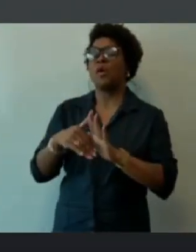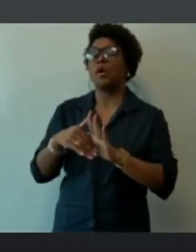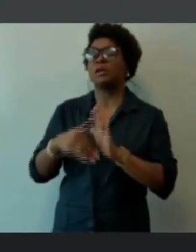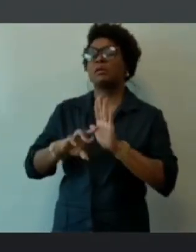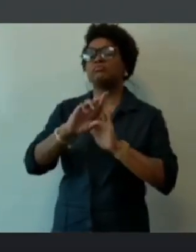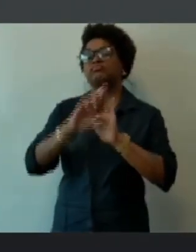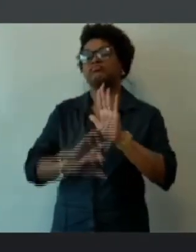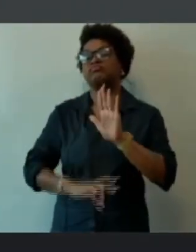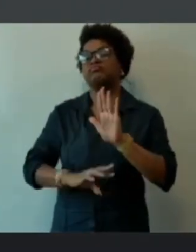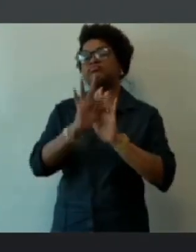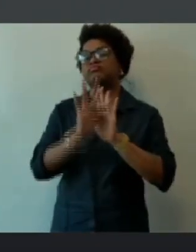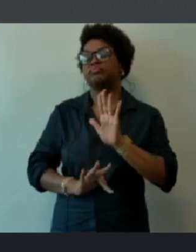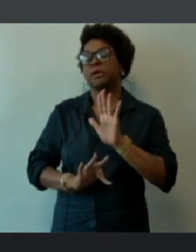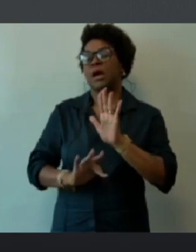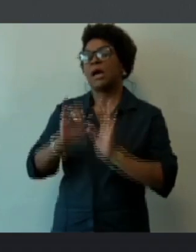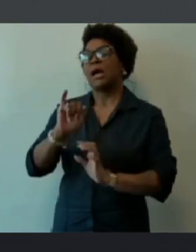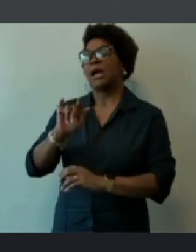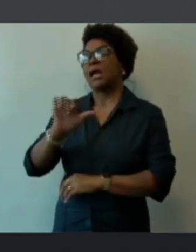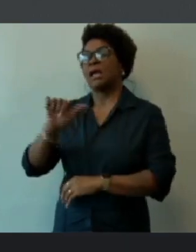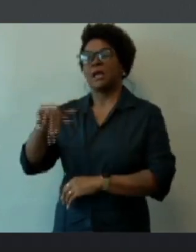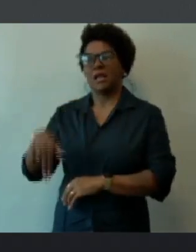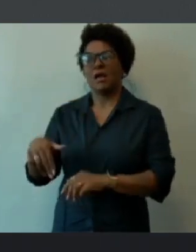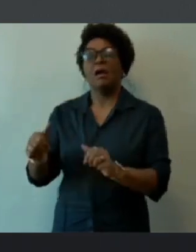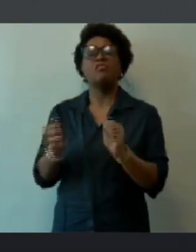Obrigado, como vota o vereador Sérgio Fernando,